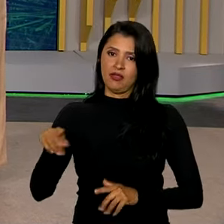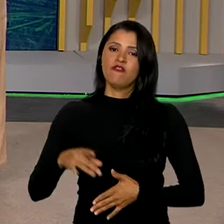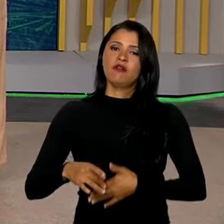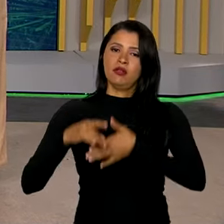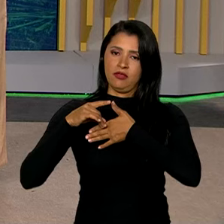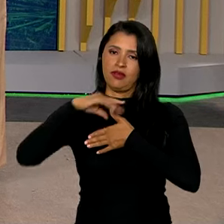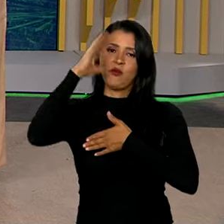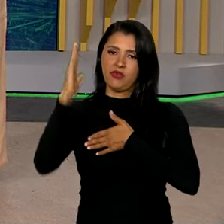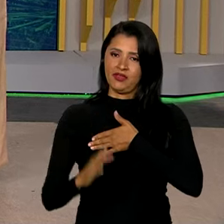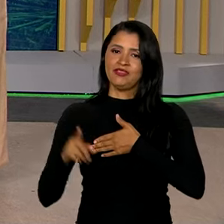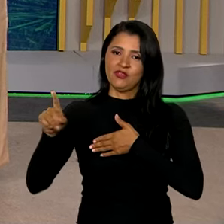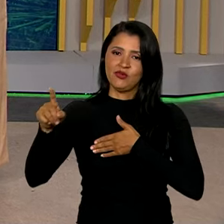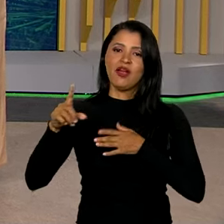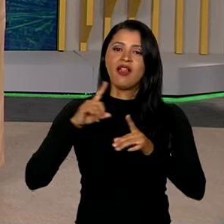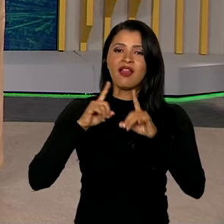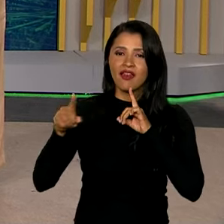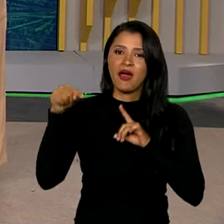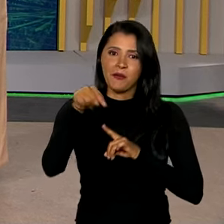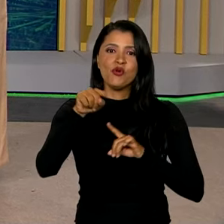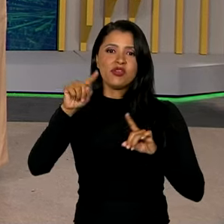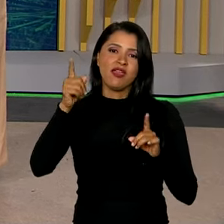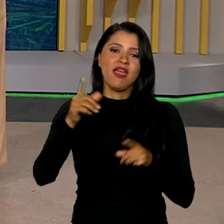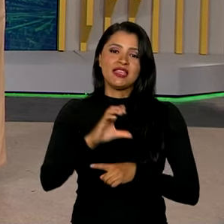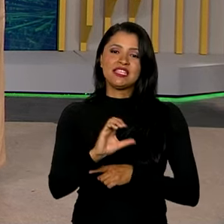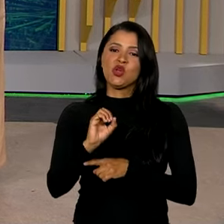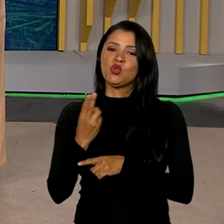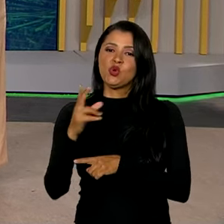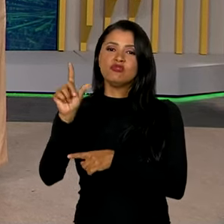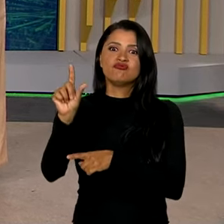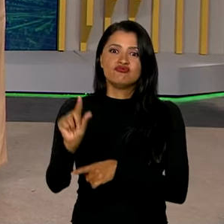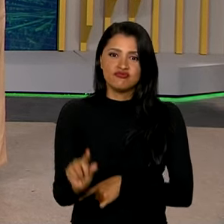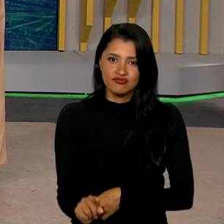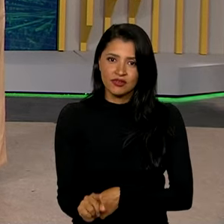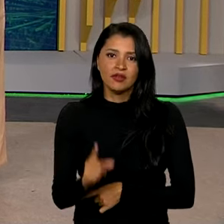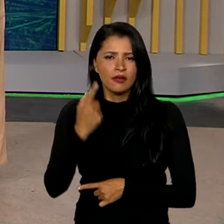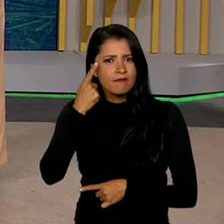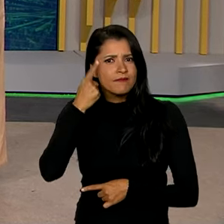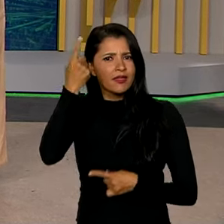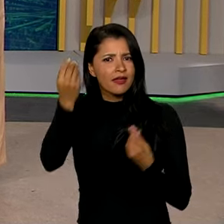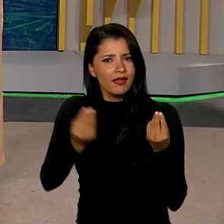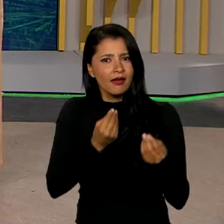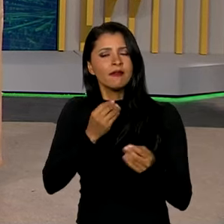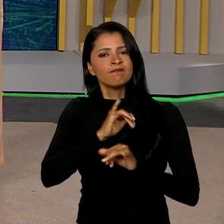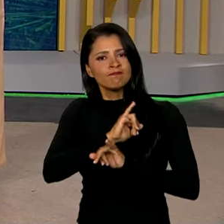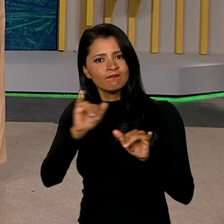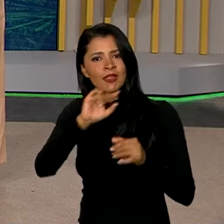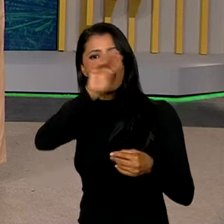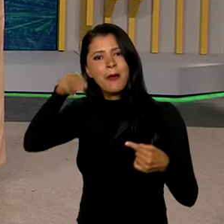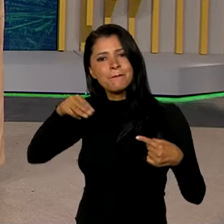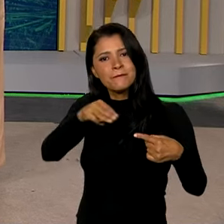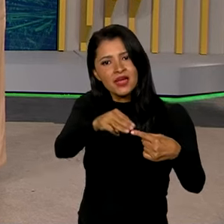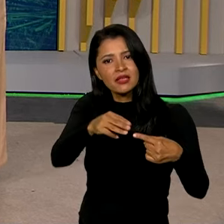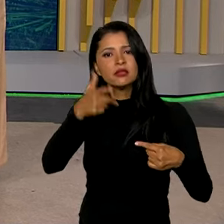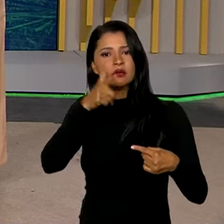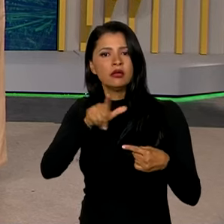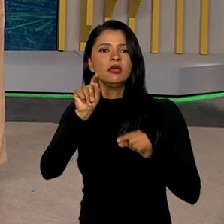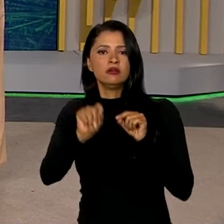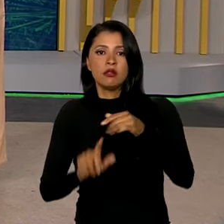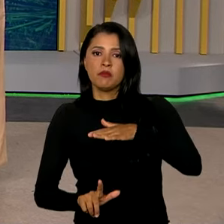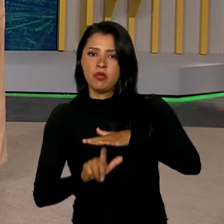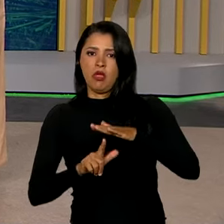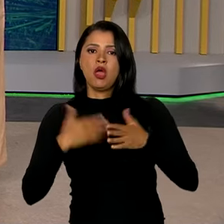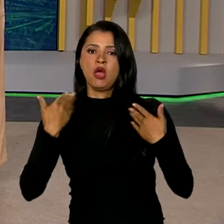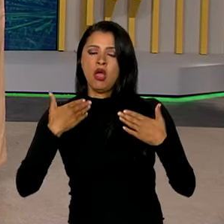os diálogos pela redução das emissões de gases do efeito estufa. A ideia é reforçar a meta de limitar o aumento da